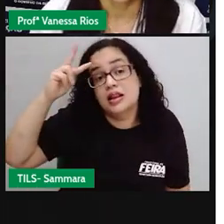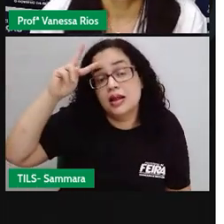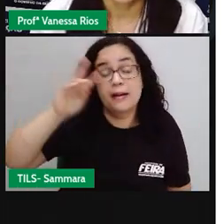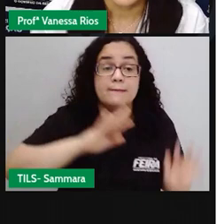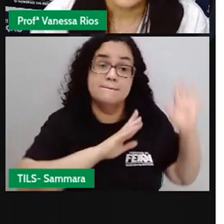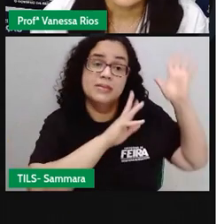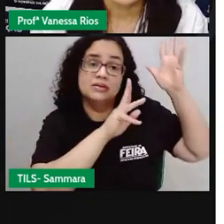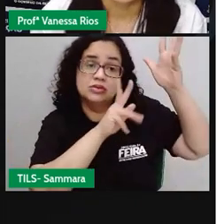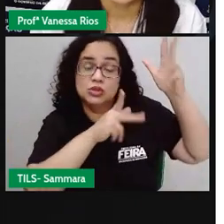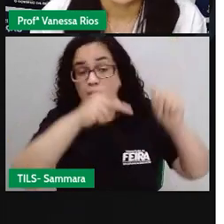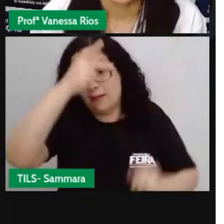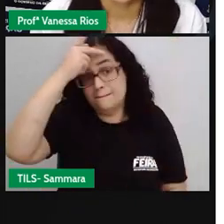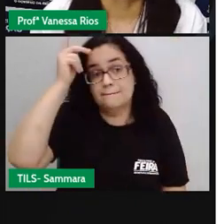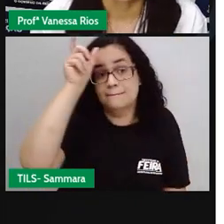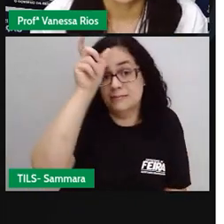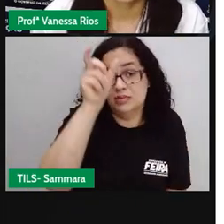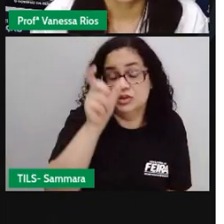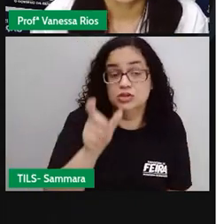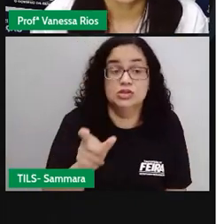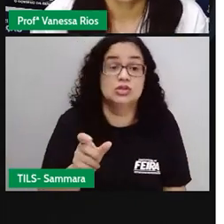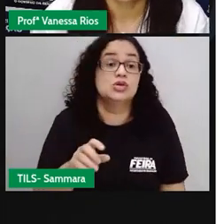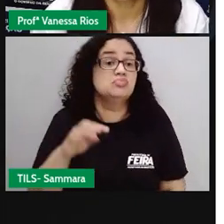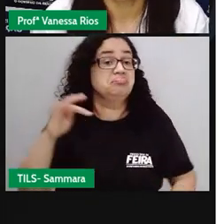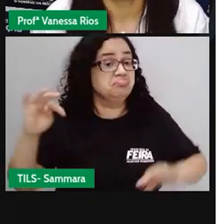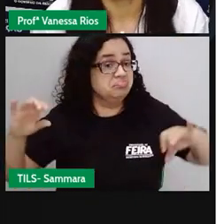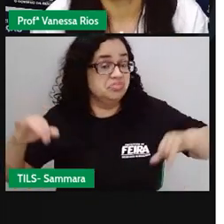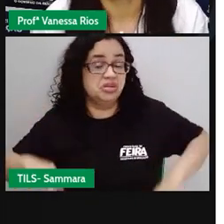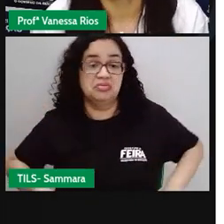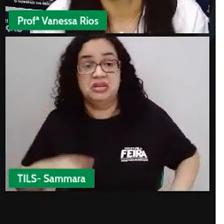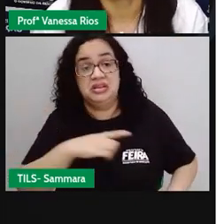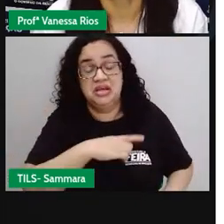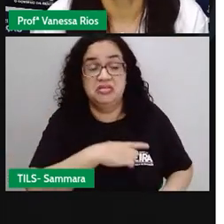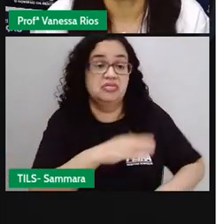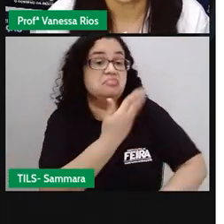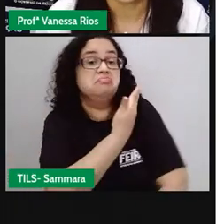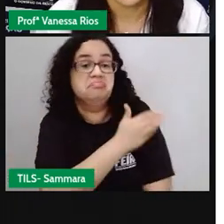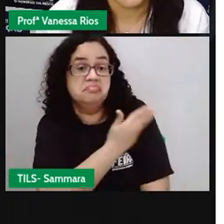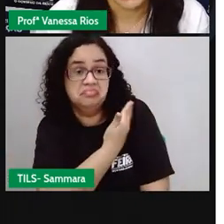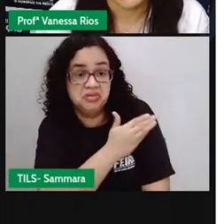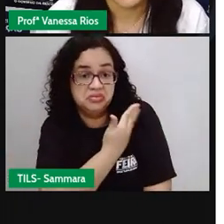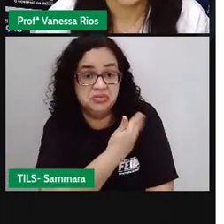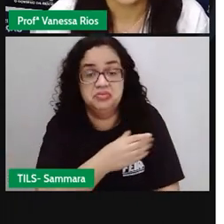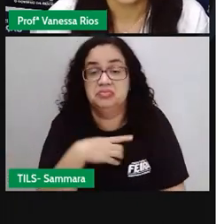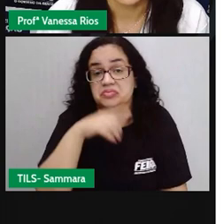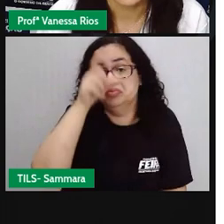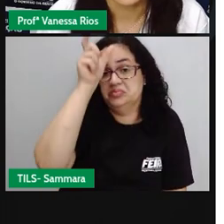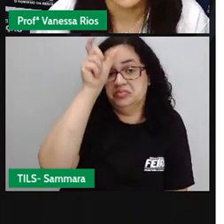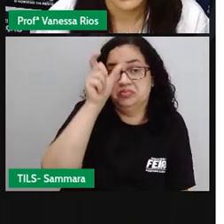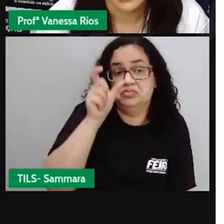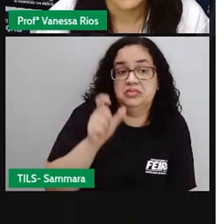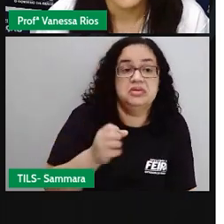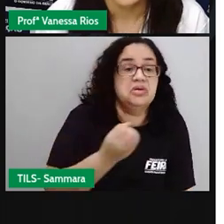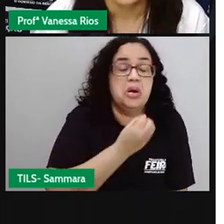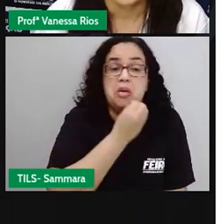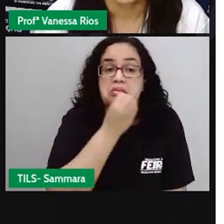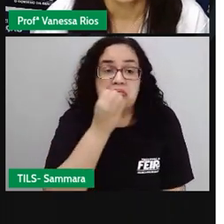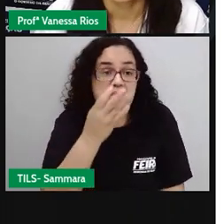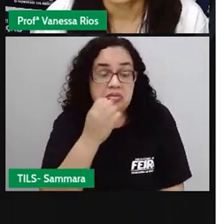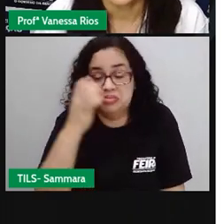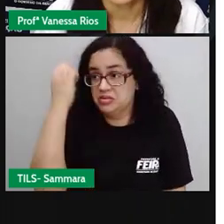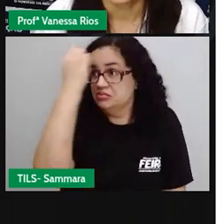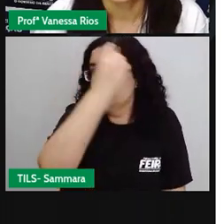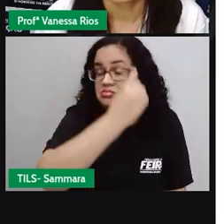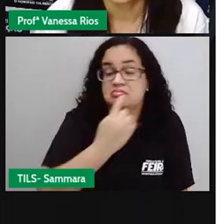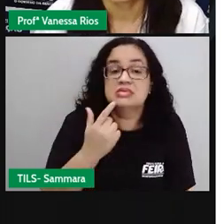sobre alguém que era e sofria preconceito porque ela não tinha essa aparência considerada ideal e